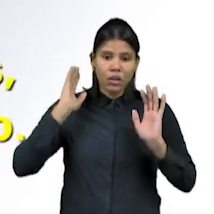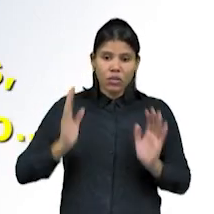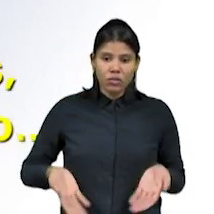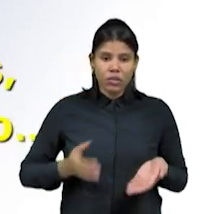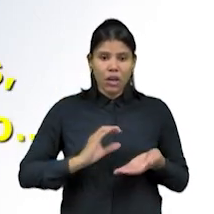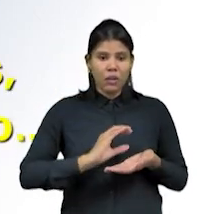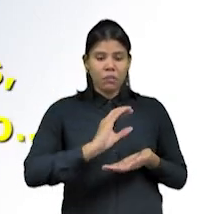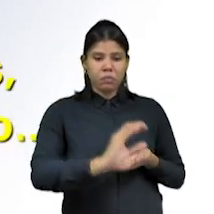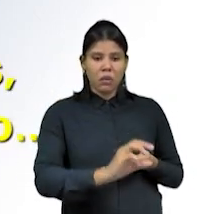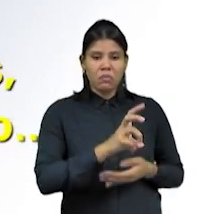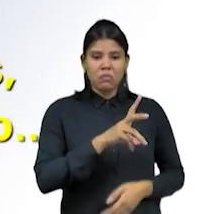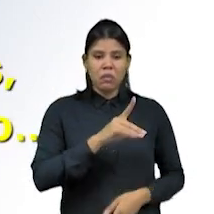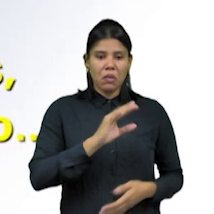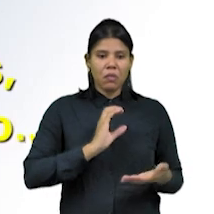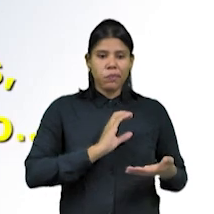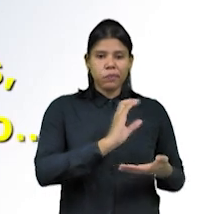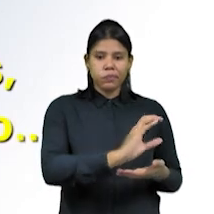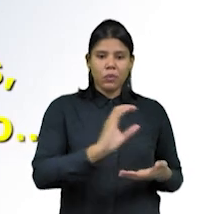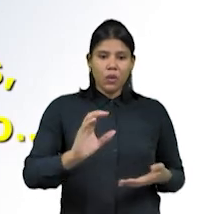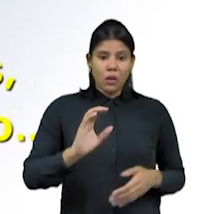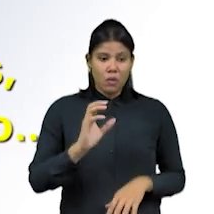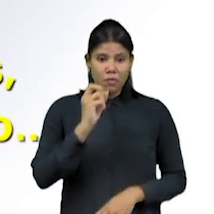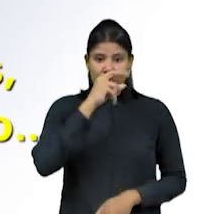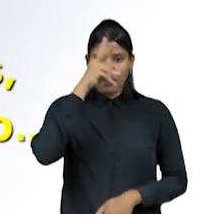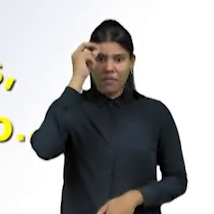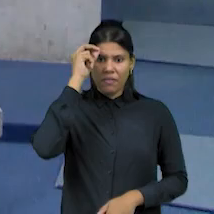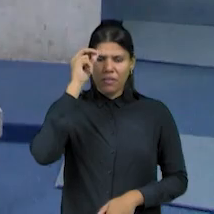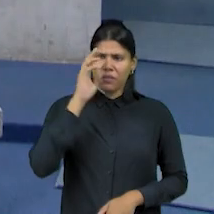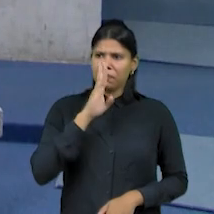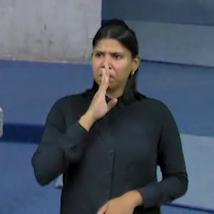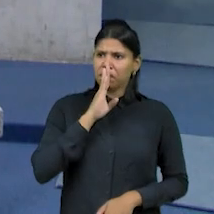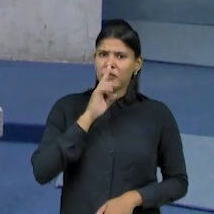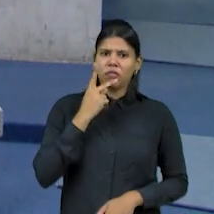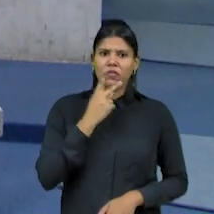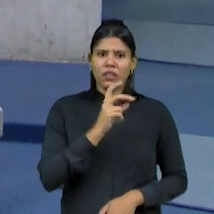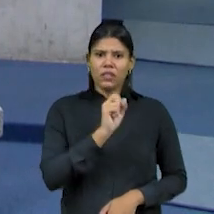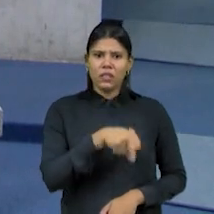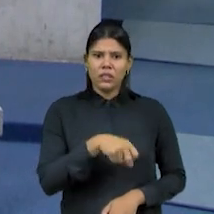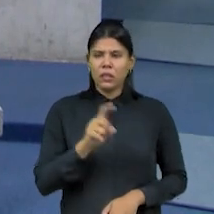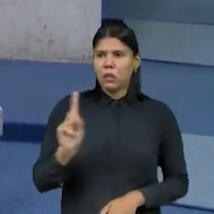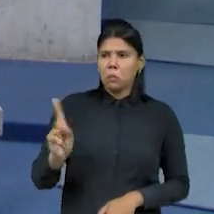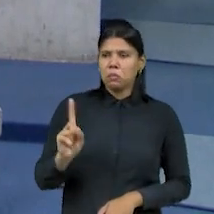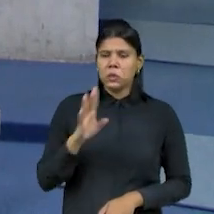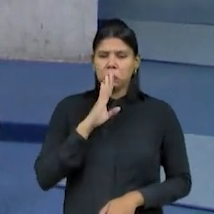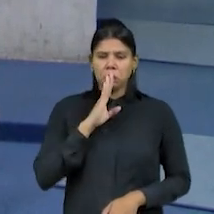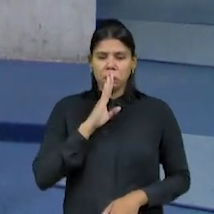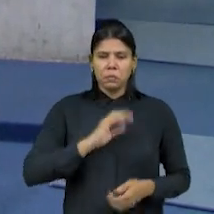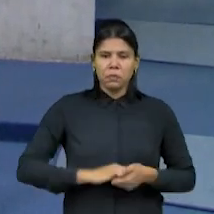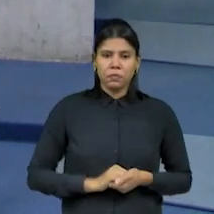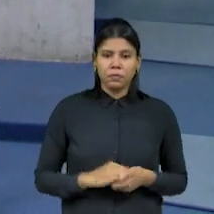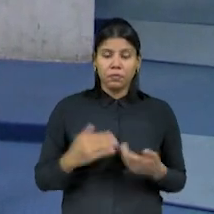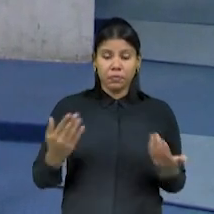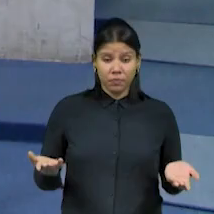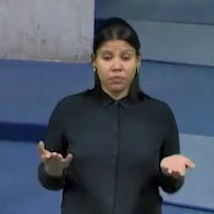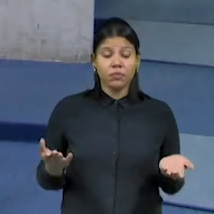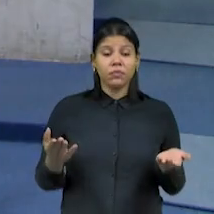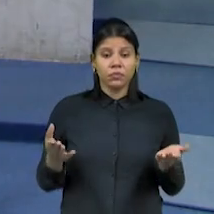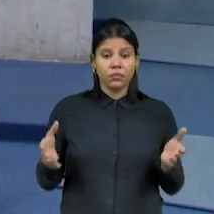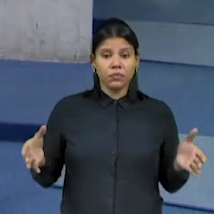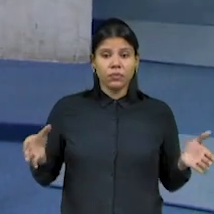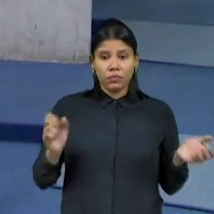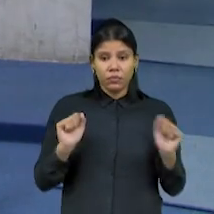Os prefeitos ficavam tudo calados, não diziam nem que sim, nem que não. Para o Poder Legislativo Estadual, as duas